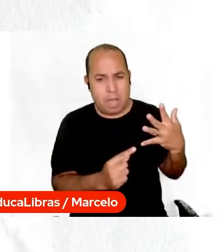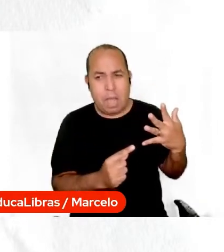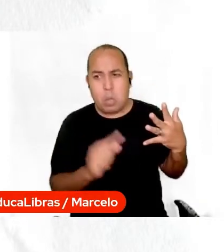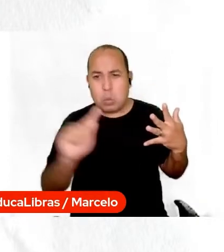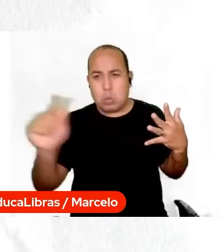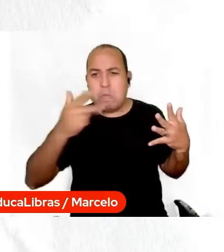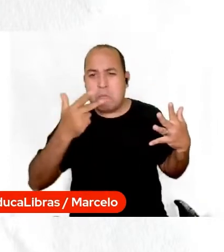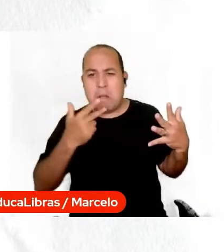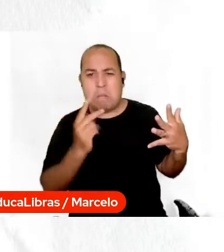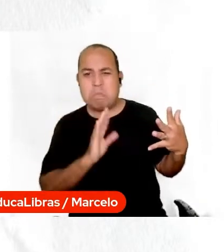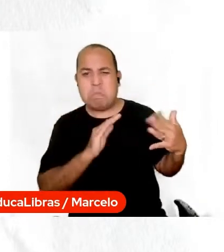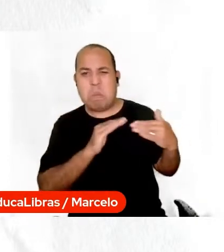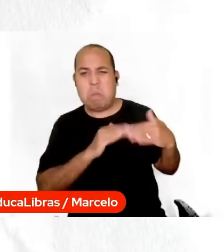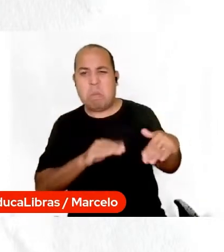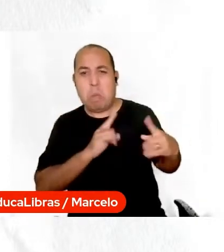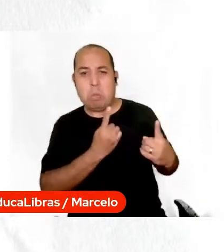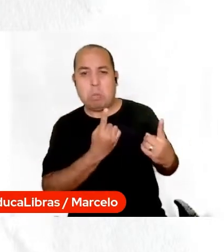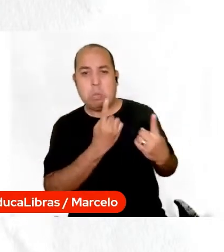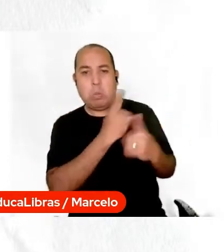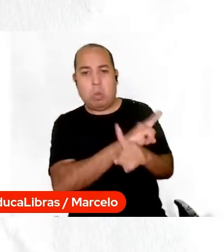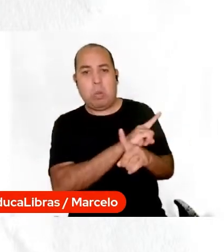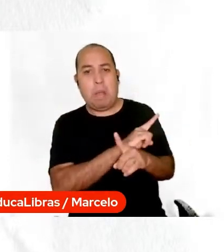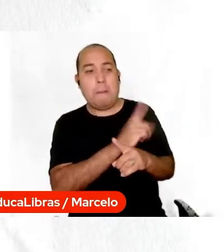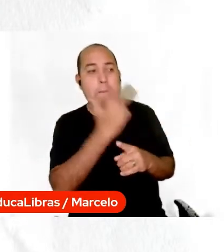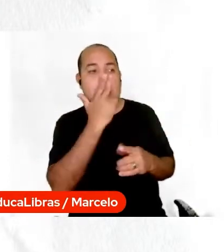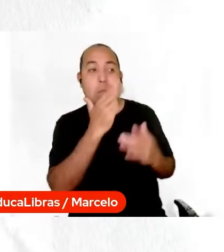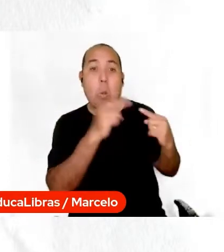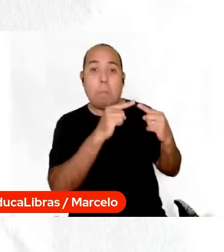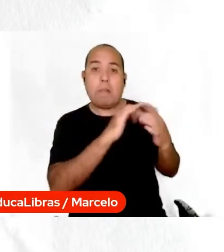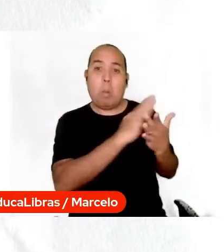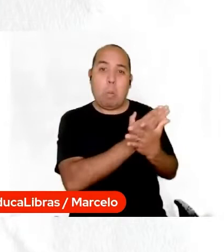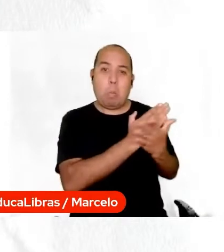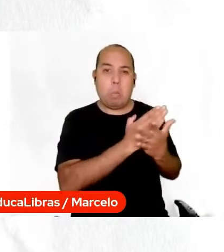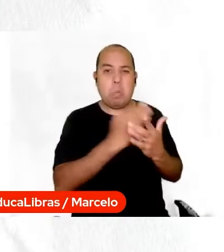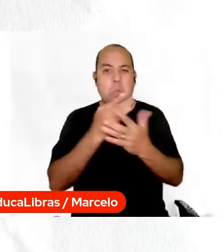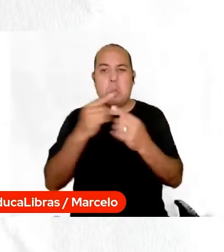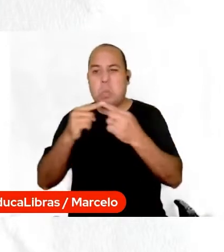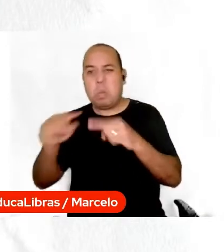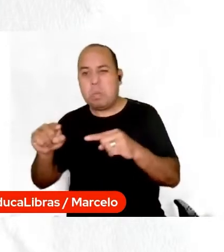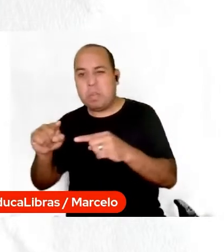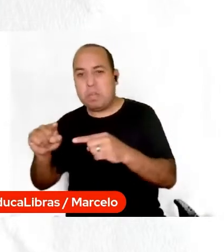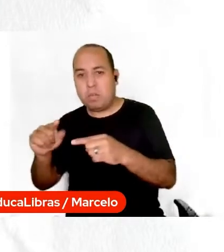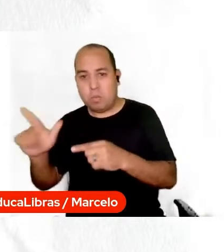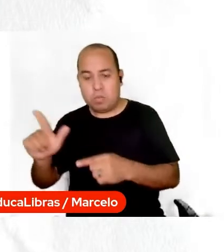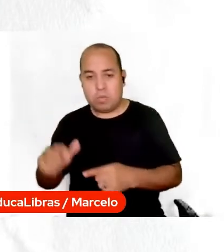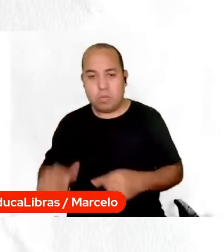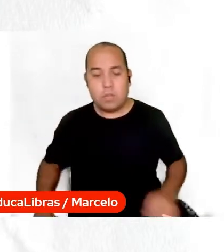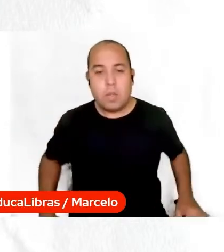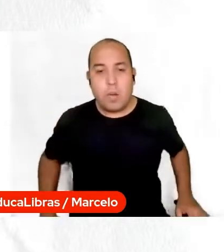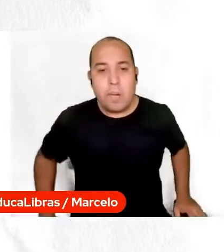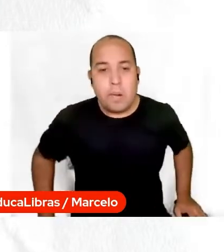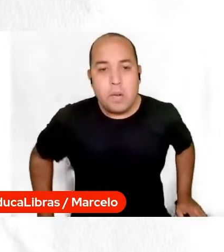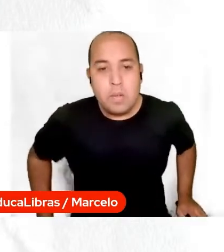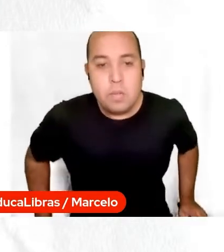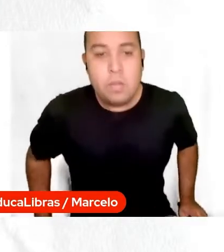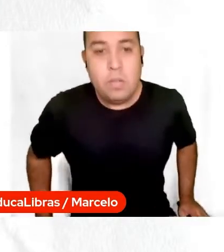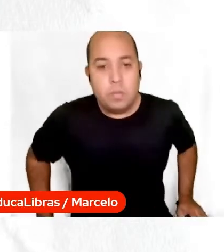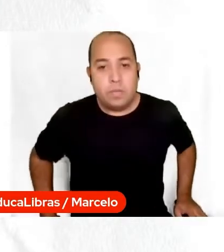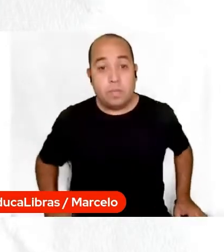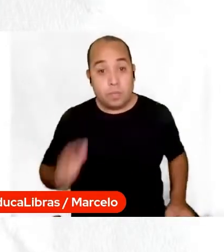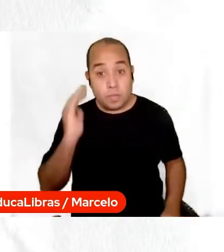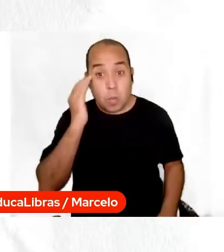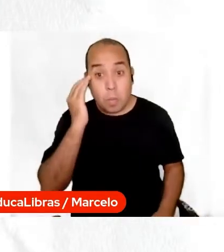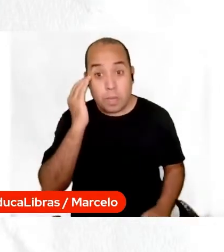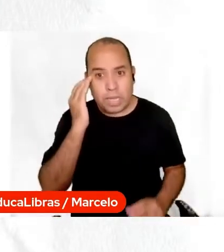ao falar de todos os seres humanos, a está falando da diferença que esse ser humano está em. e compreender a diferença, compreender o